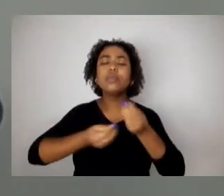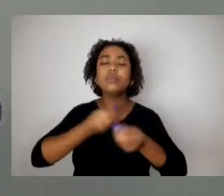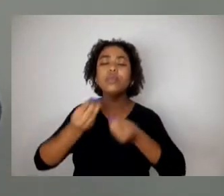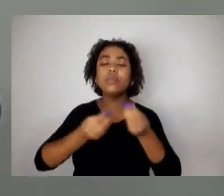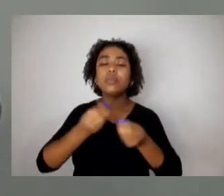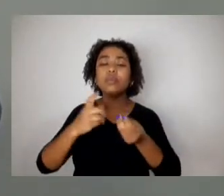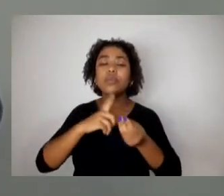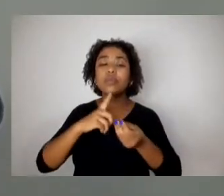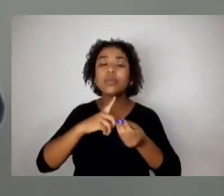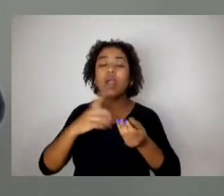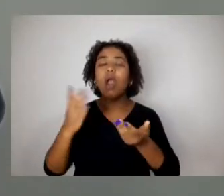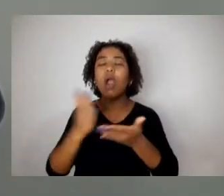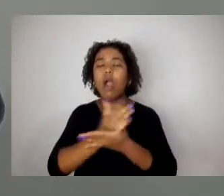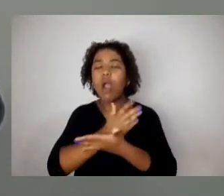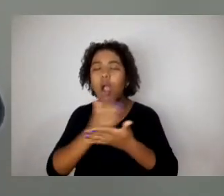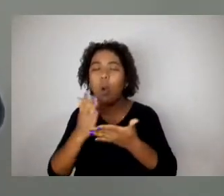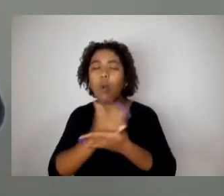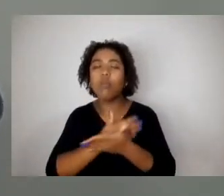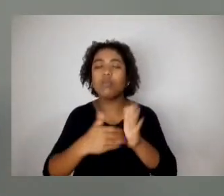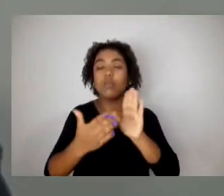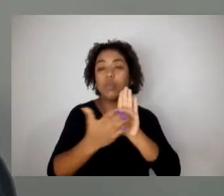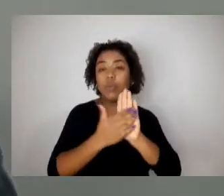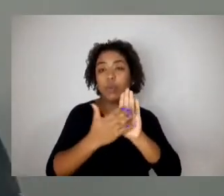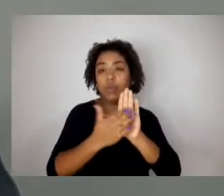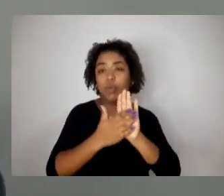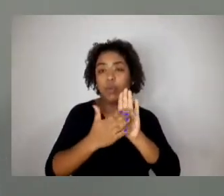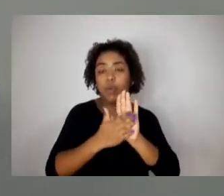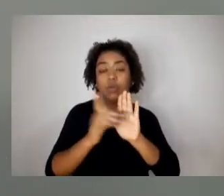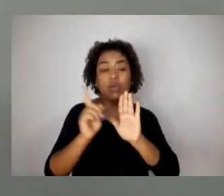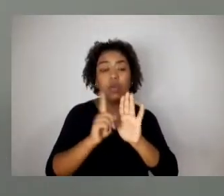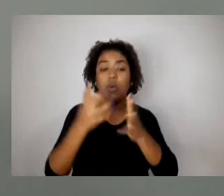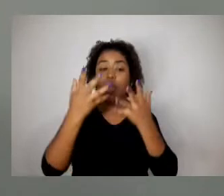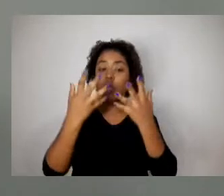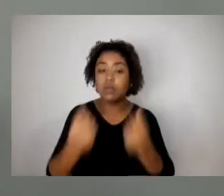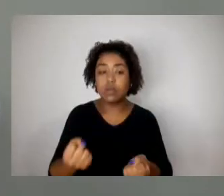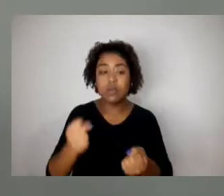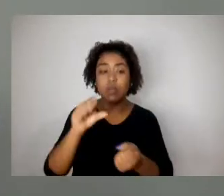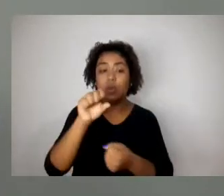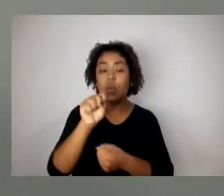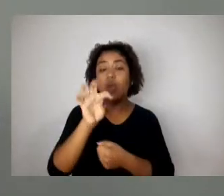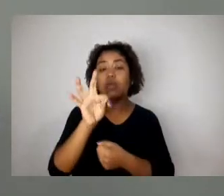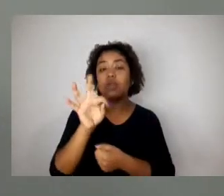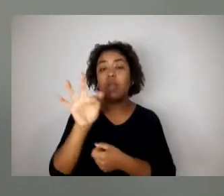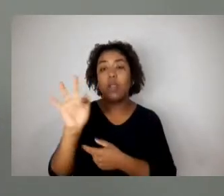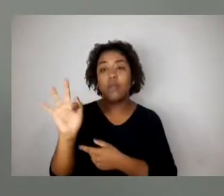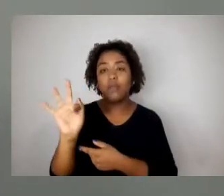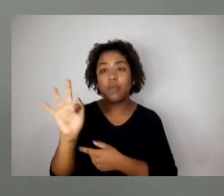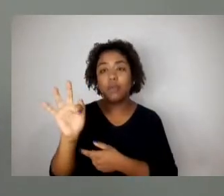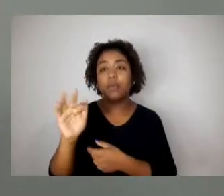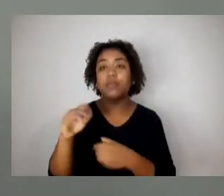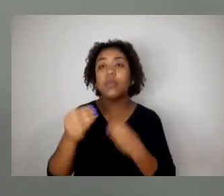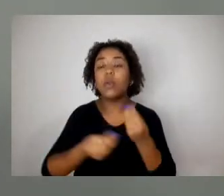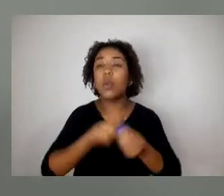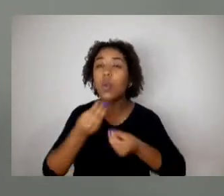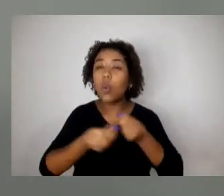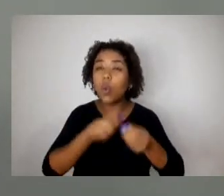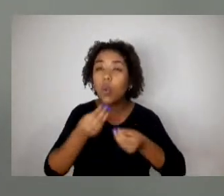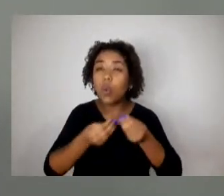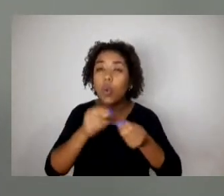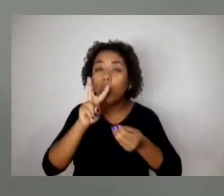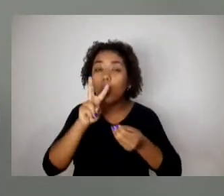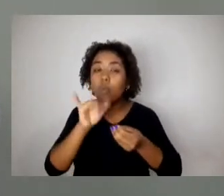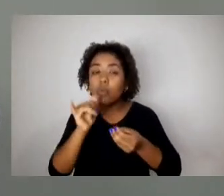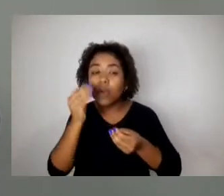esfera federal, existe uma estratégia para tentar incutir a nível municipal,